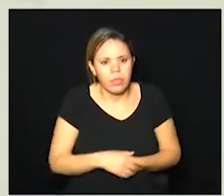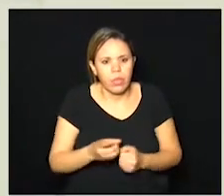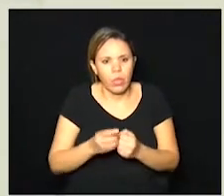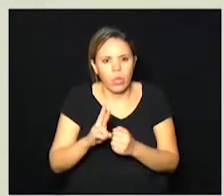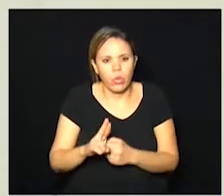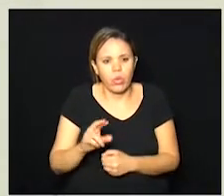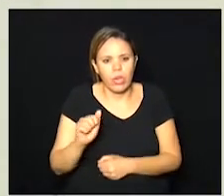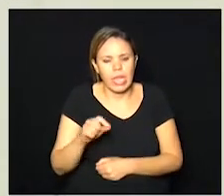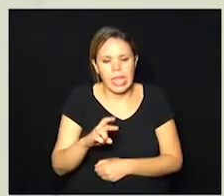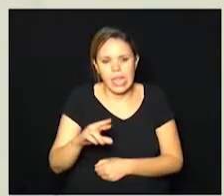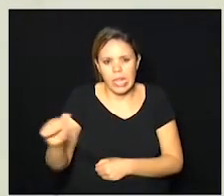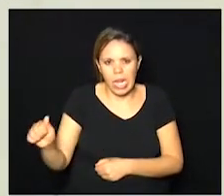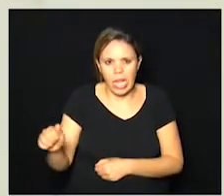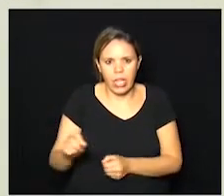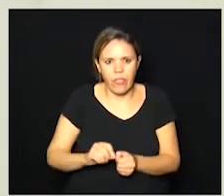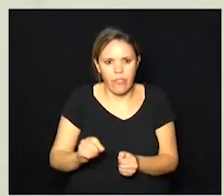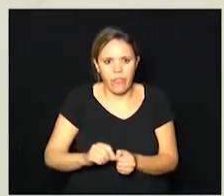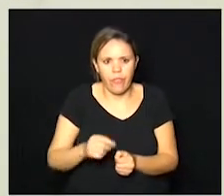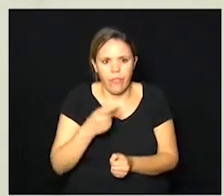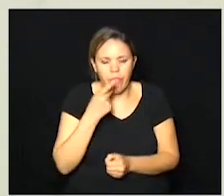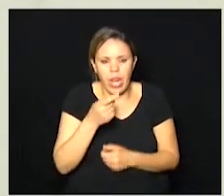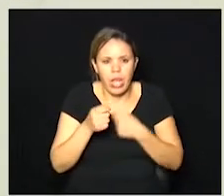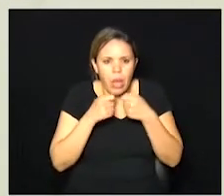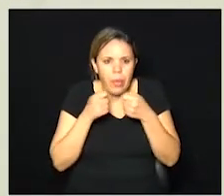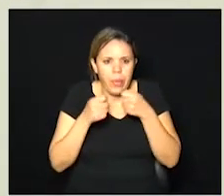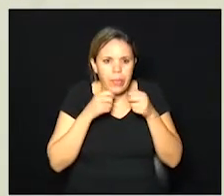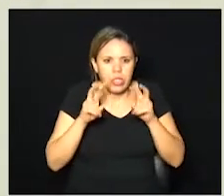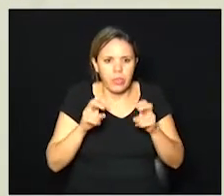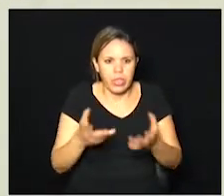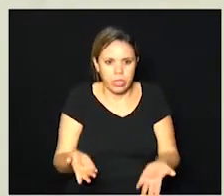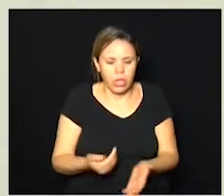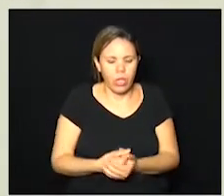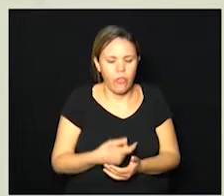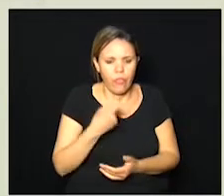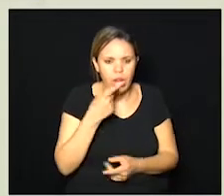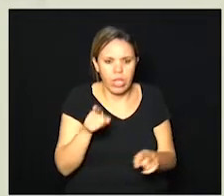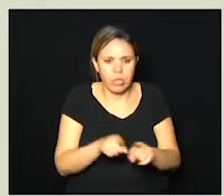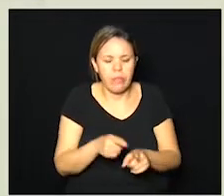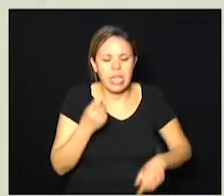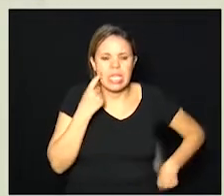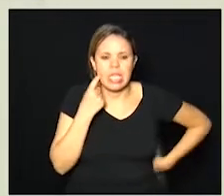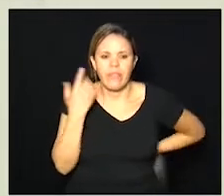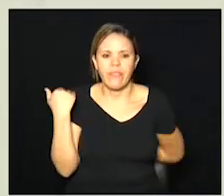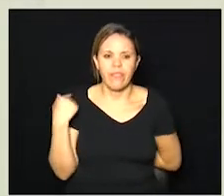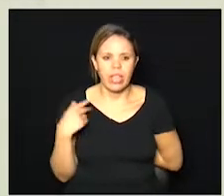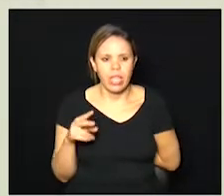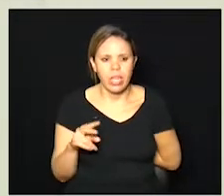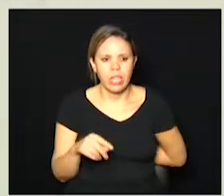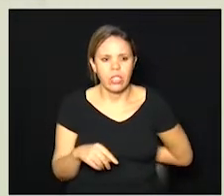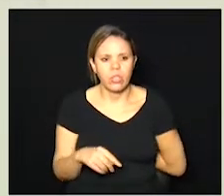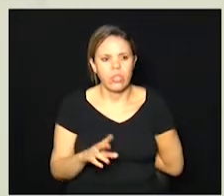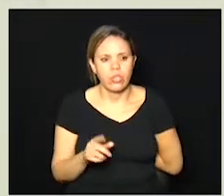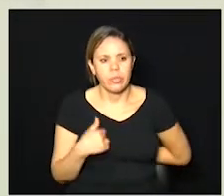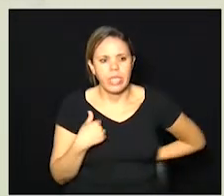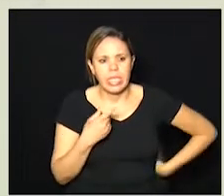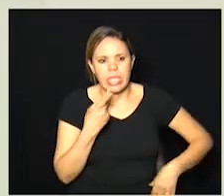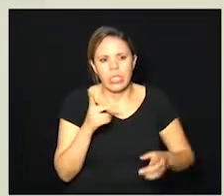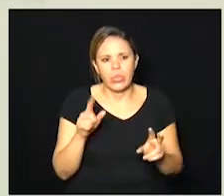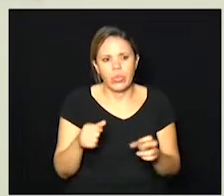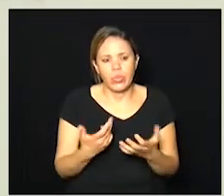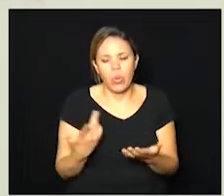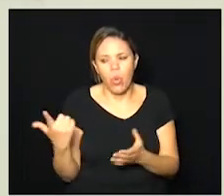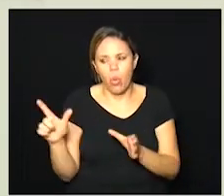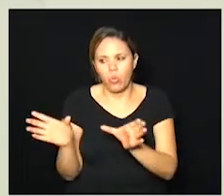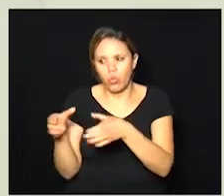Andréia fez uma entrevista sobre isso e eu falei na sexta-feira também sobre isso tem um outro grupo